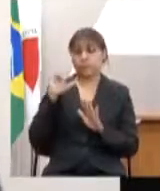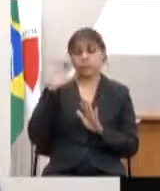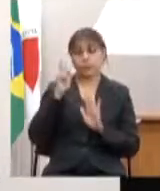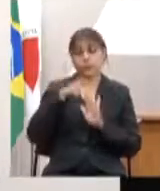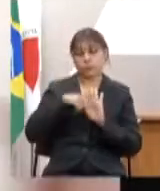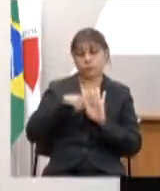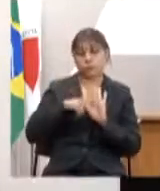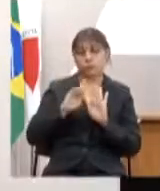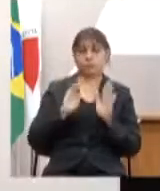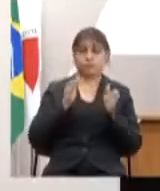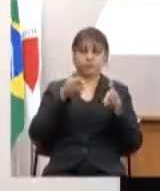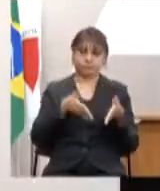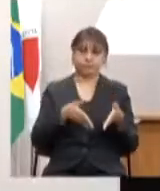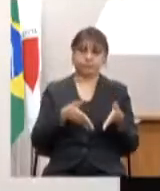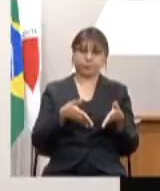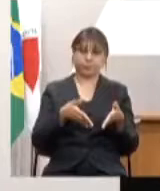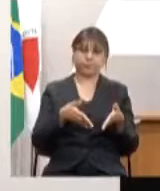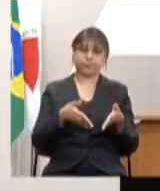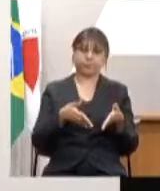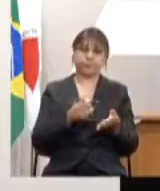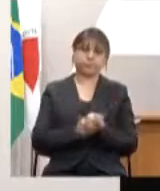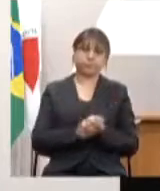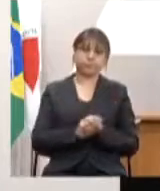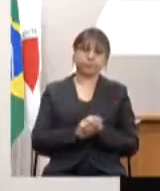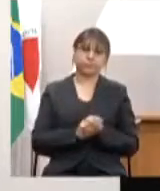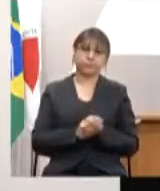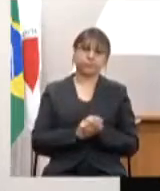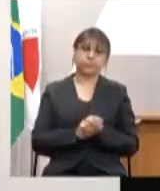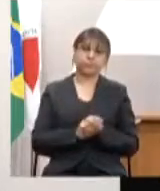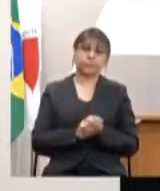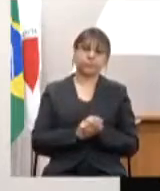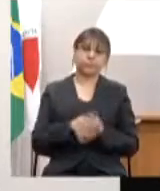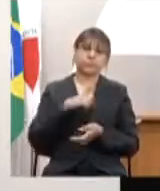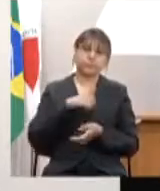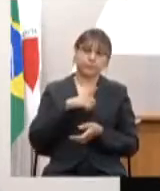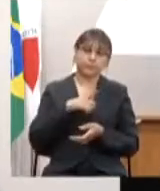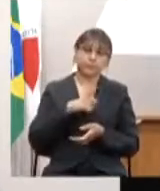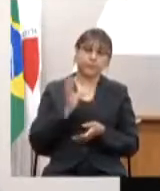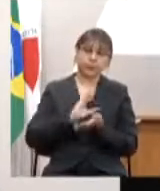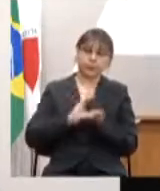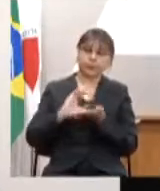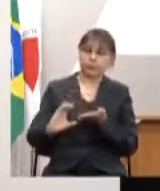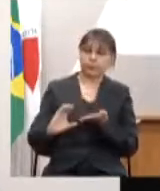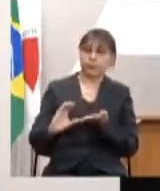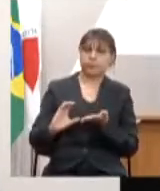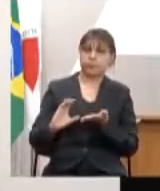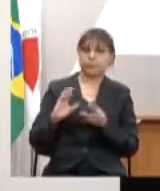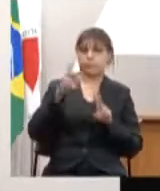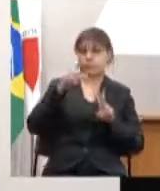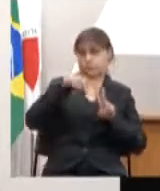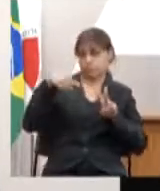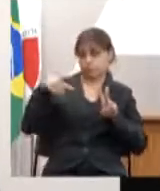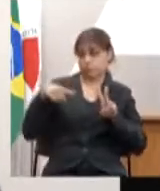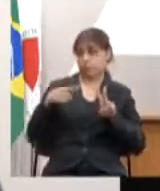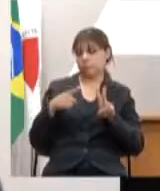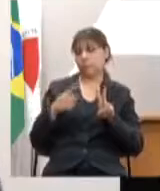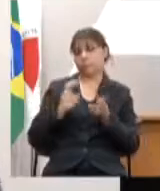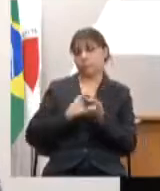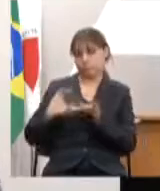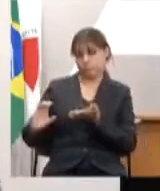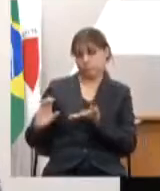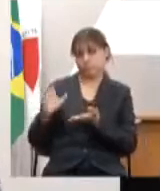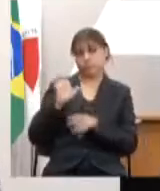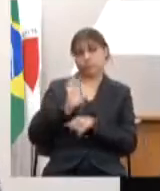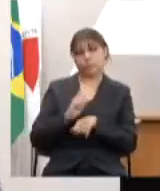específicos que estarão dentro de um volume de recursos disponibilizado pela Vale para o Estado sejam